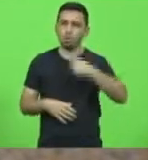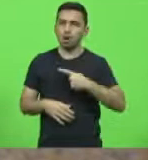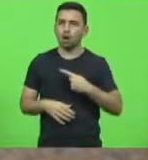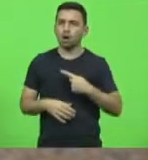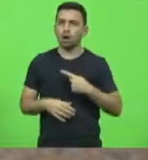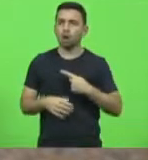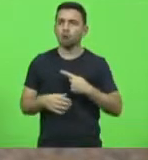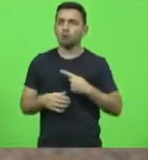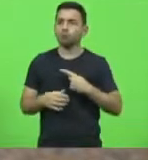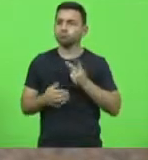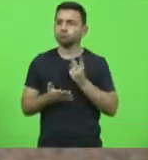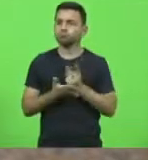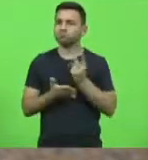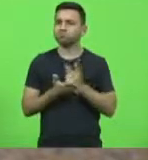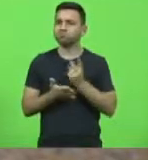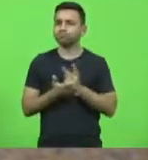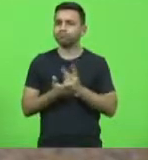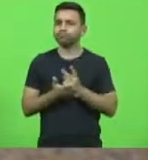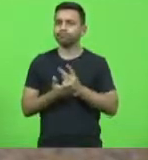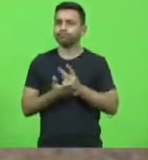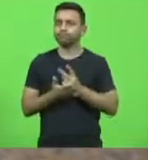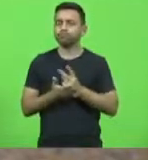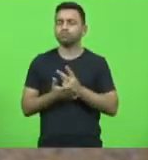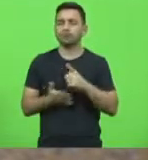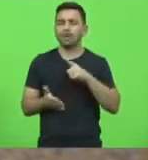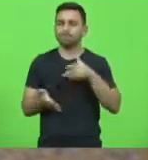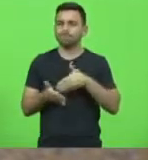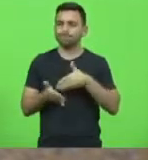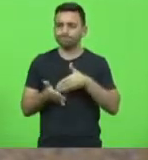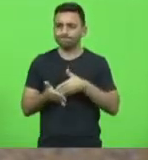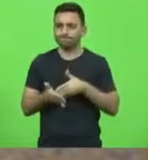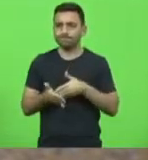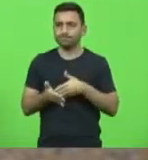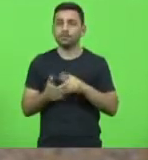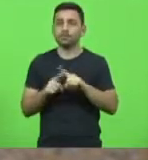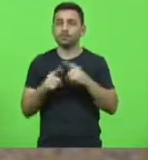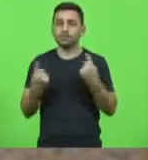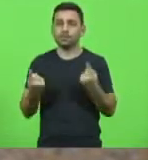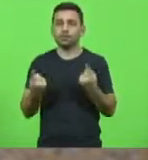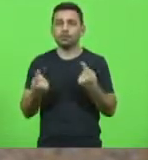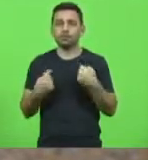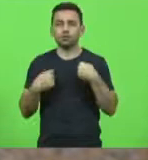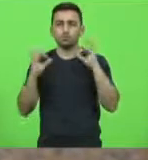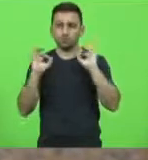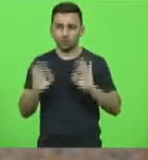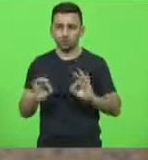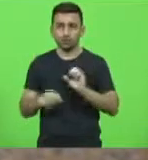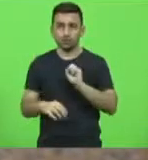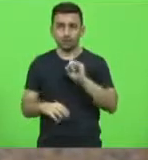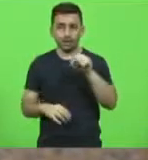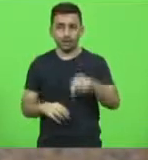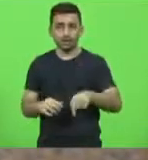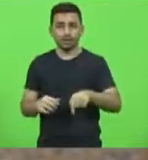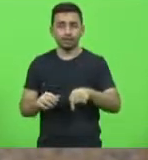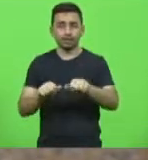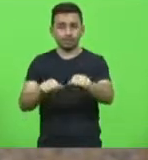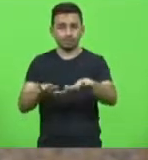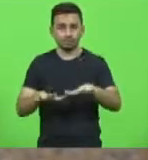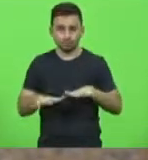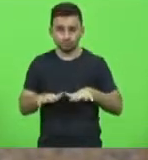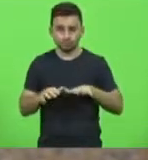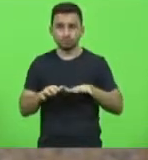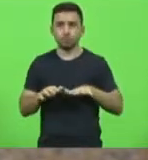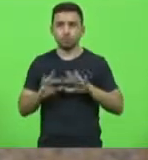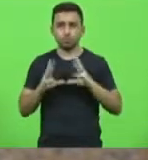sendo cerceadas. Então, não tenho dúvida de que, se este plenário, na tarde de hoje, aprovar a revogação